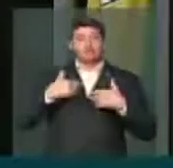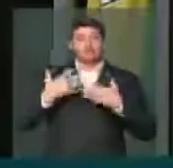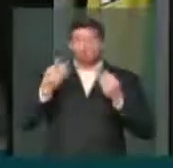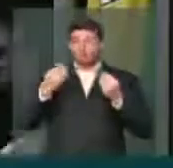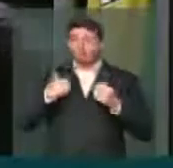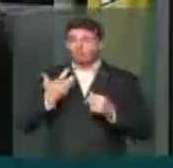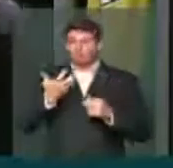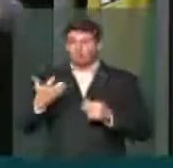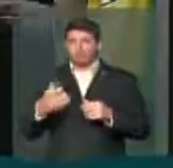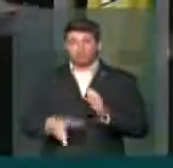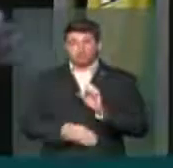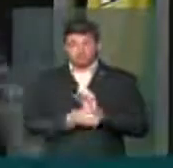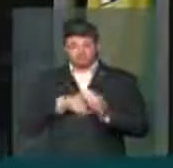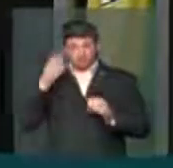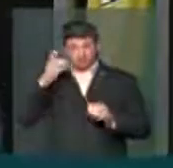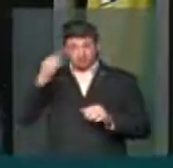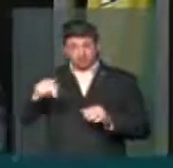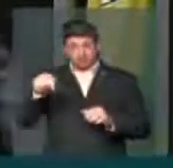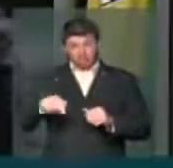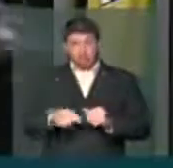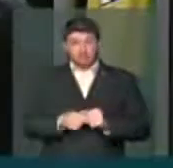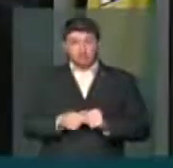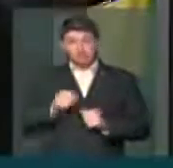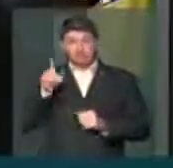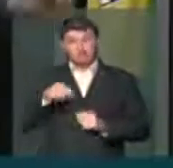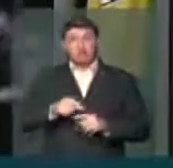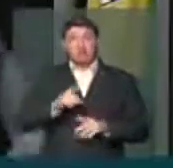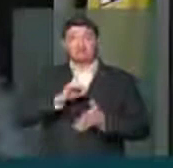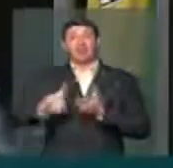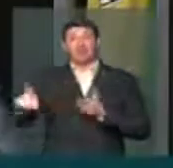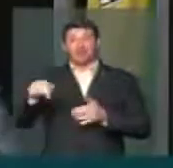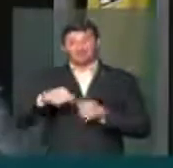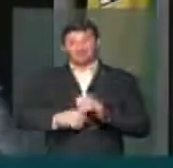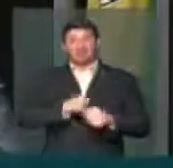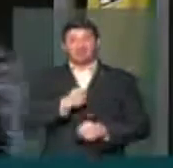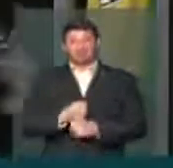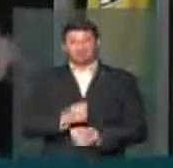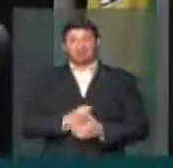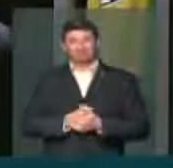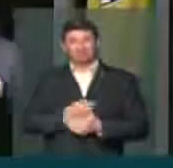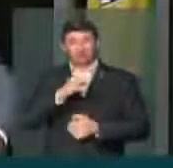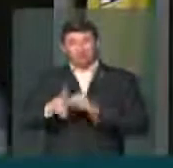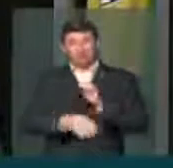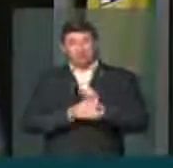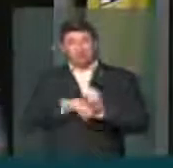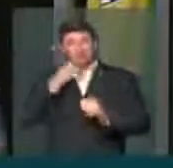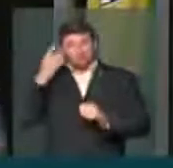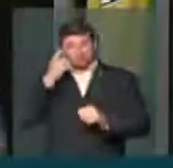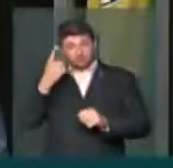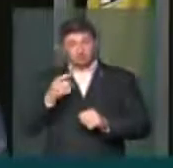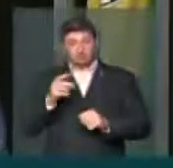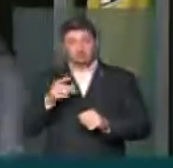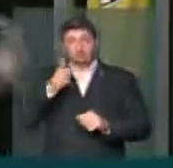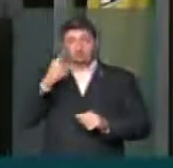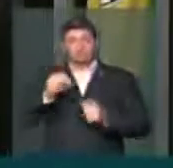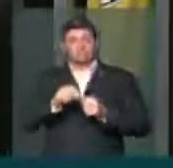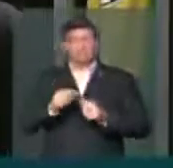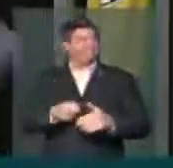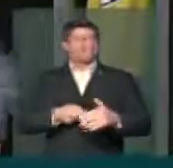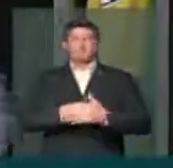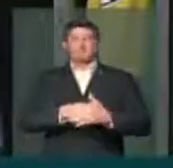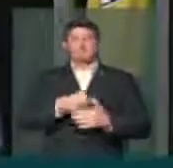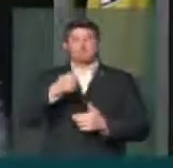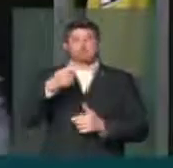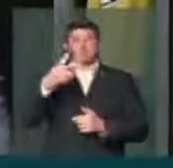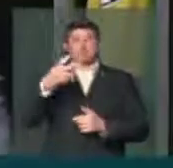muito que as emendas parlamentares fossem rejeitadas esse ano. Que as emendas parlamentares colocadas em cheque nos